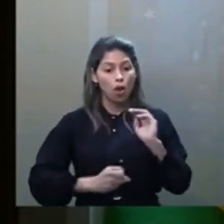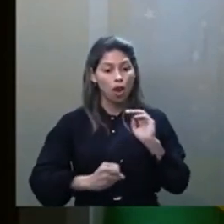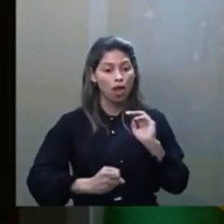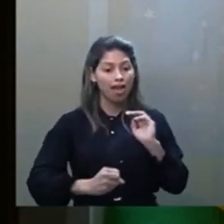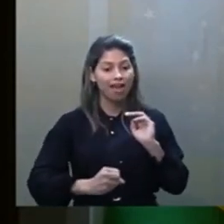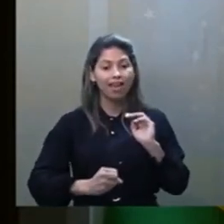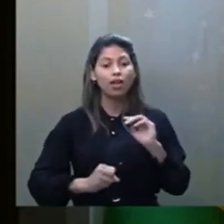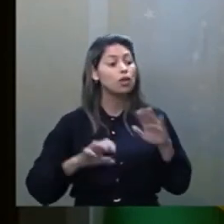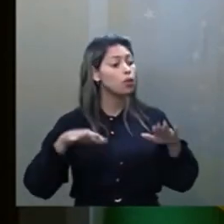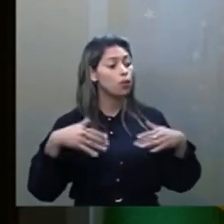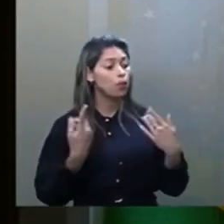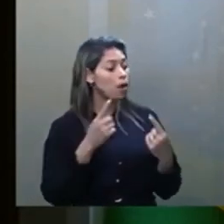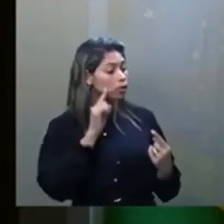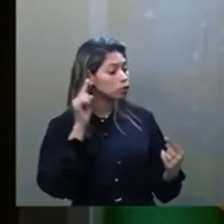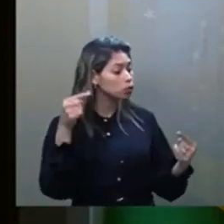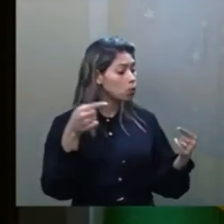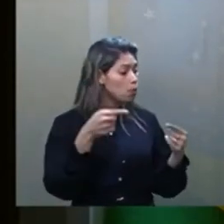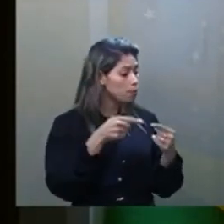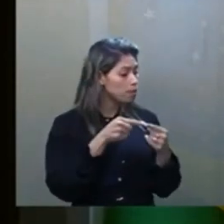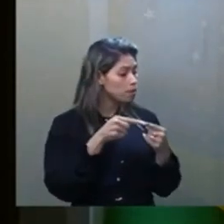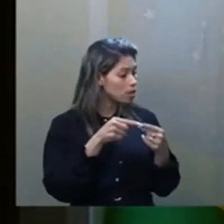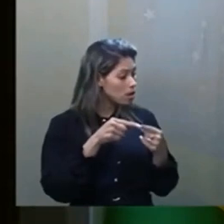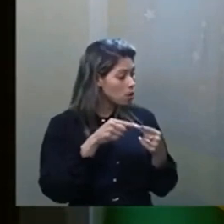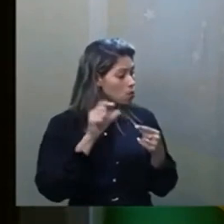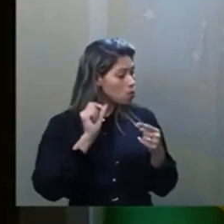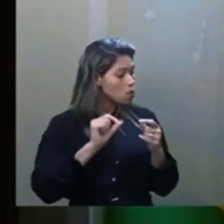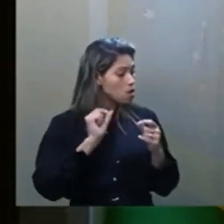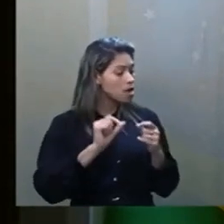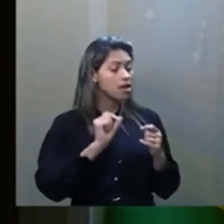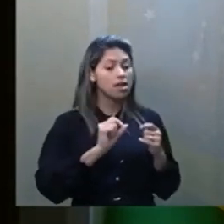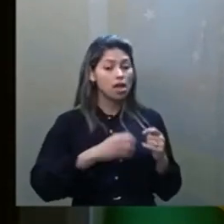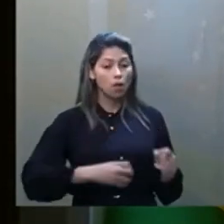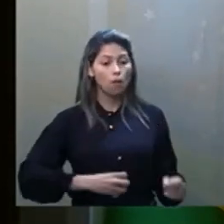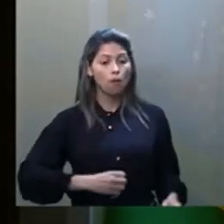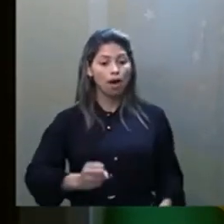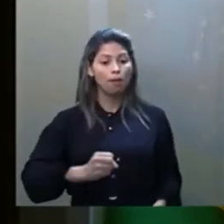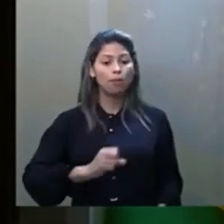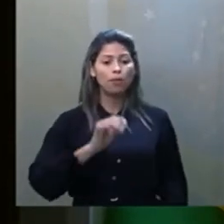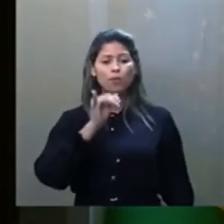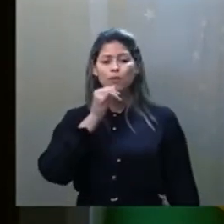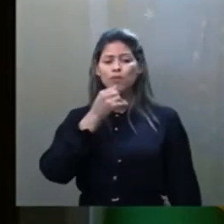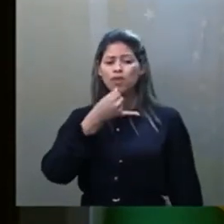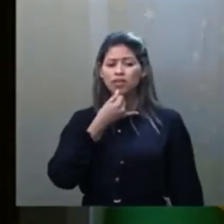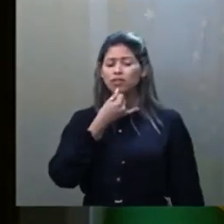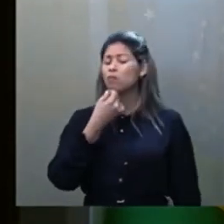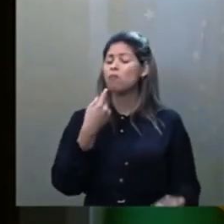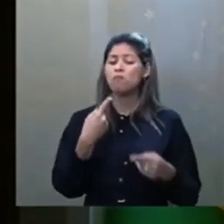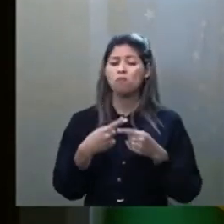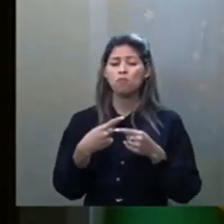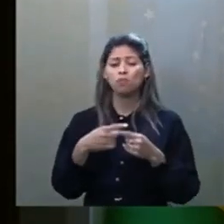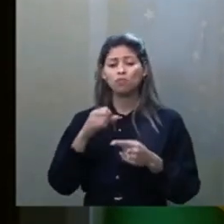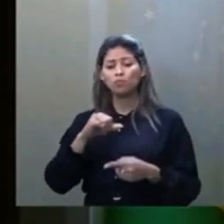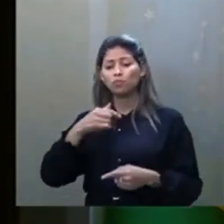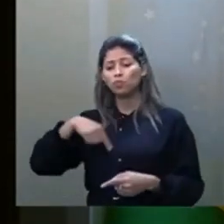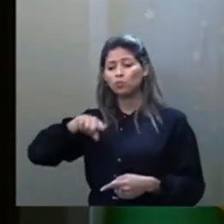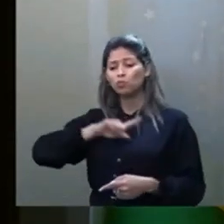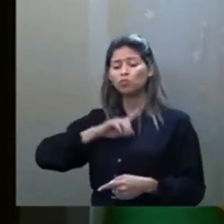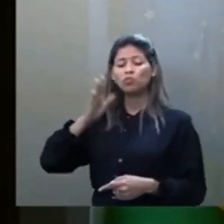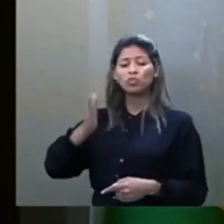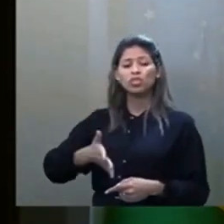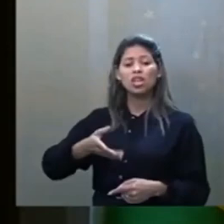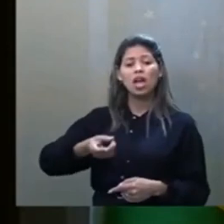Emmanuel, através de Chico, responde. O aborto é sempre lamentável. Porque se já estamos na Terra com elementos